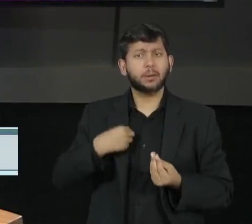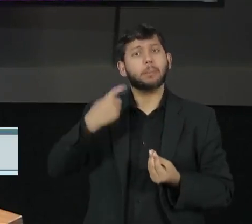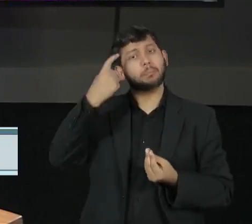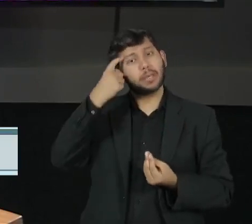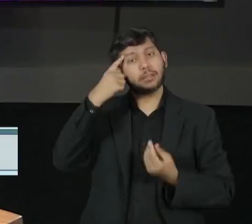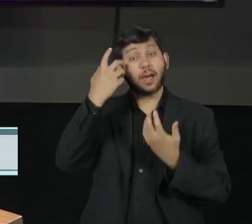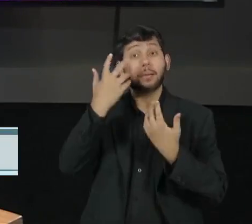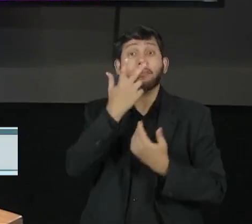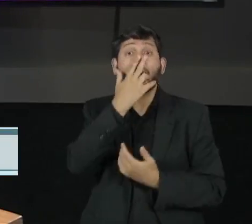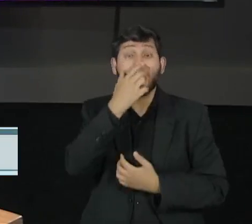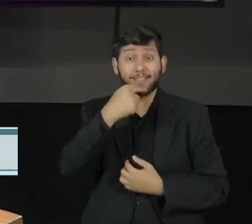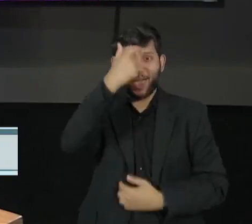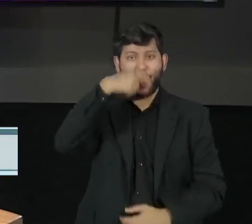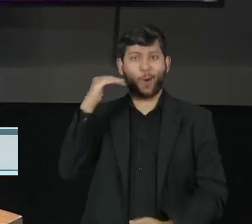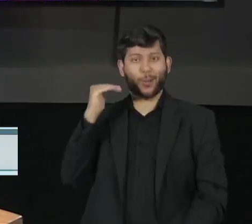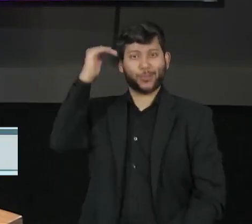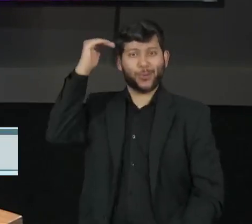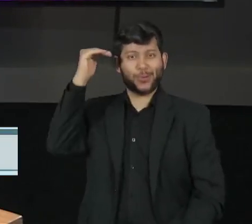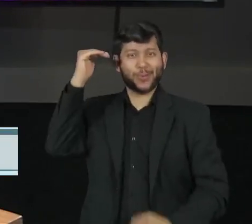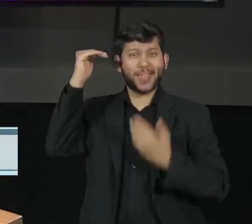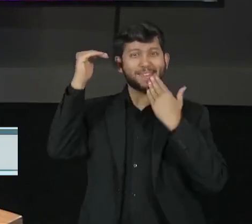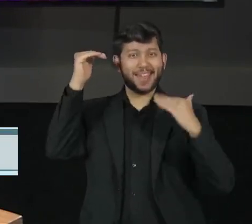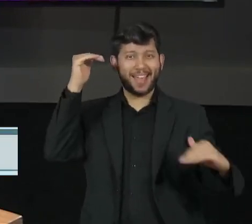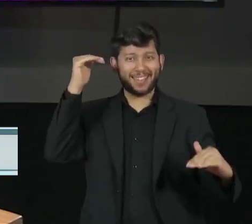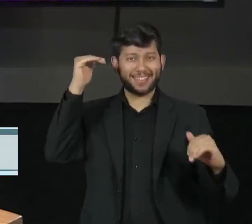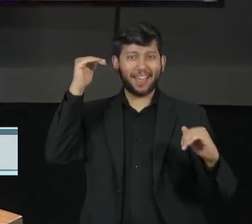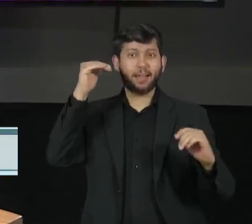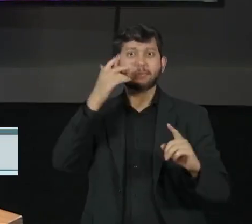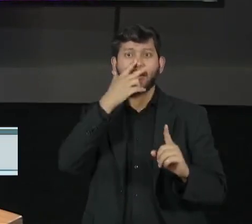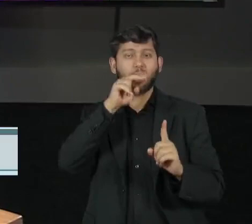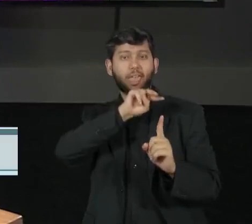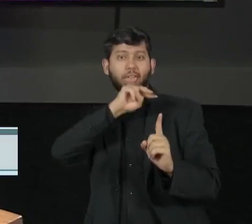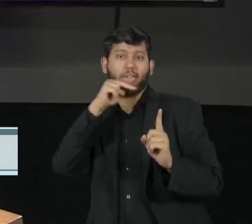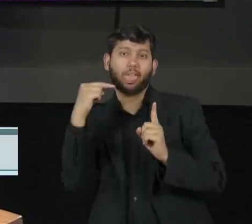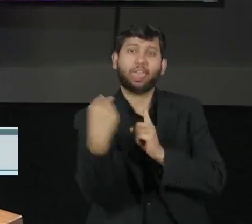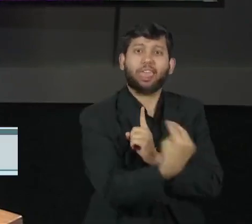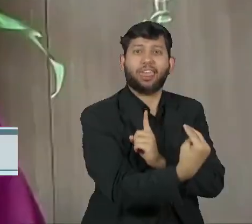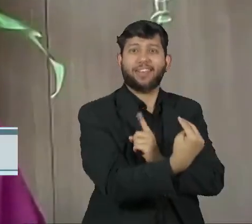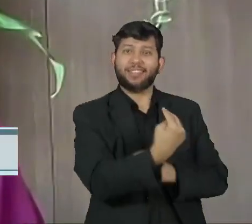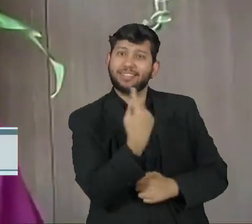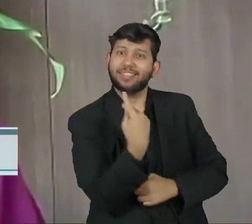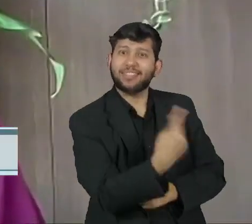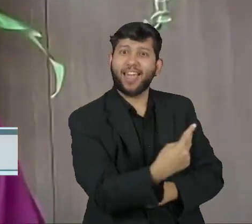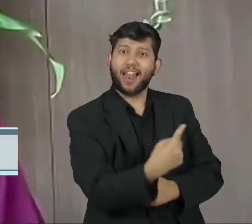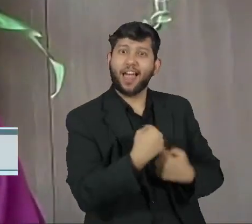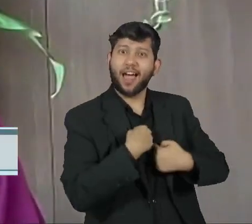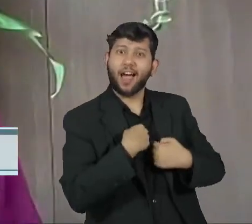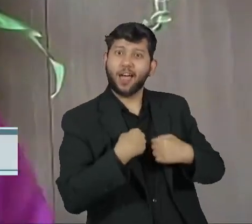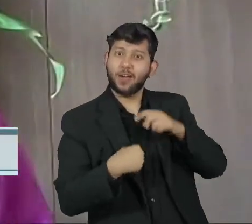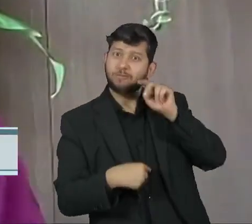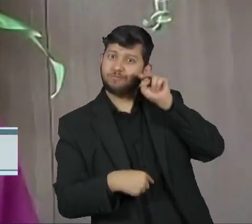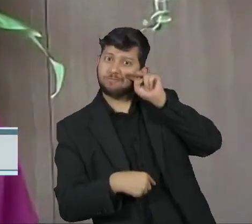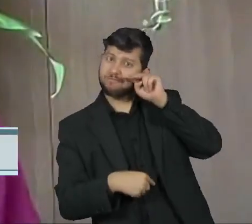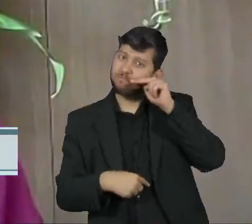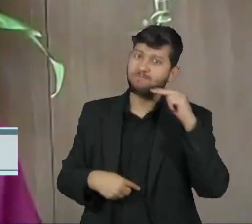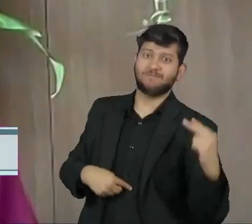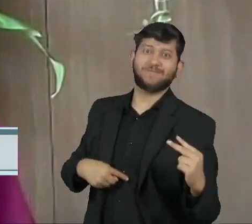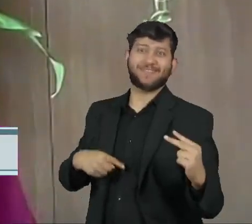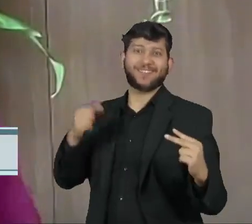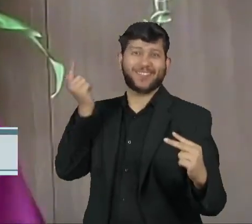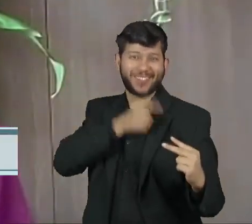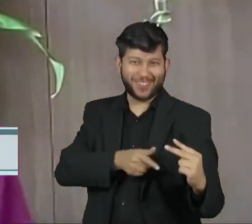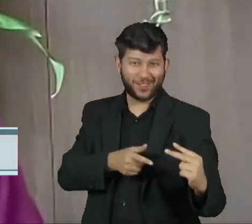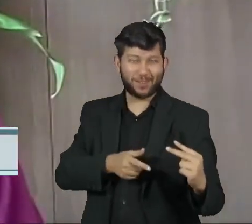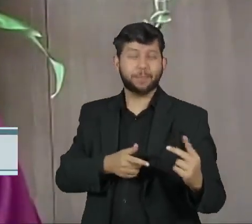criança, mas não só a partir da perspectiva da criança, mas também com crianças, considerando que esse é um grupo